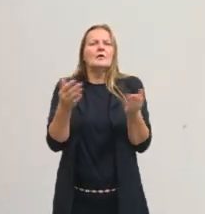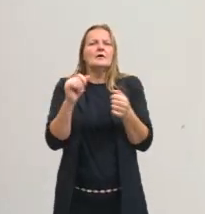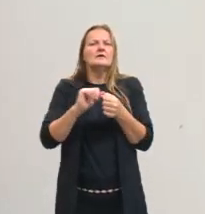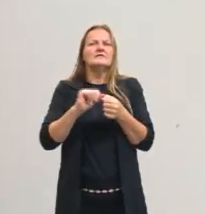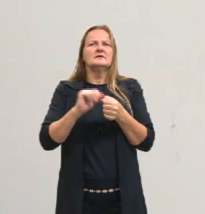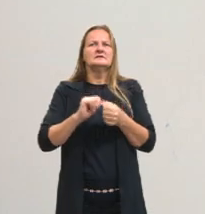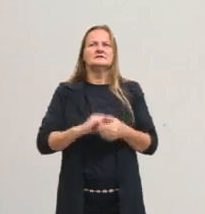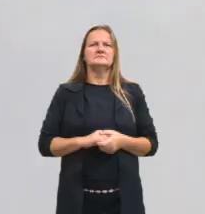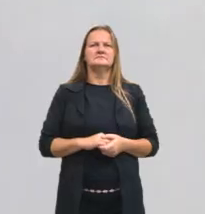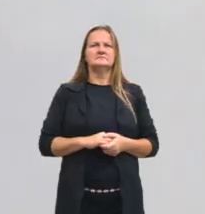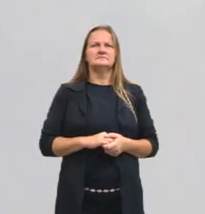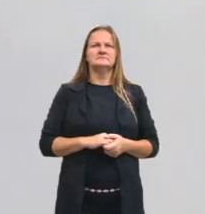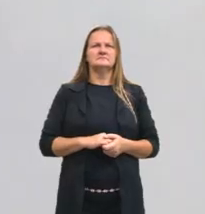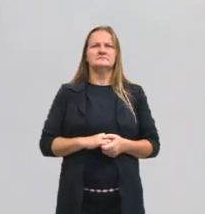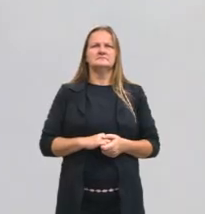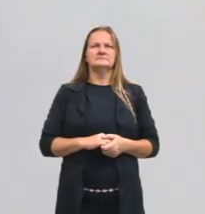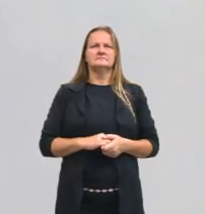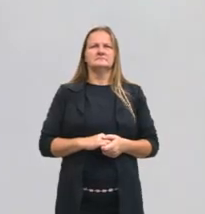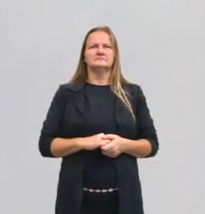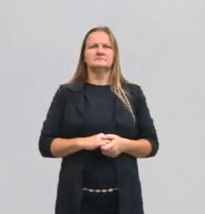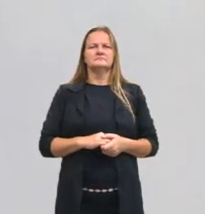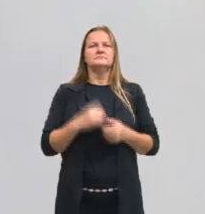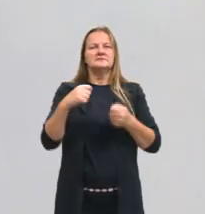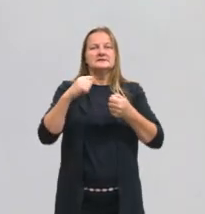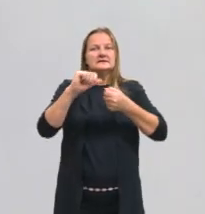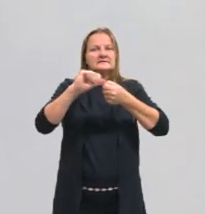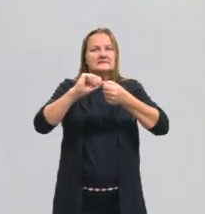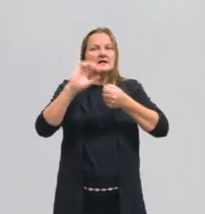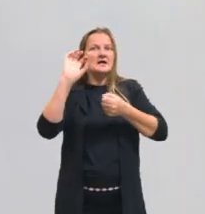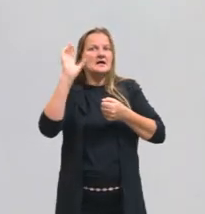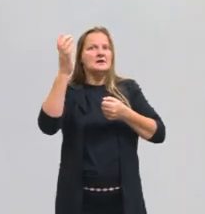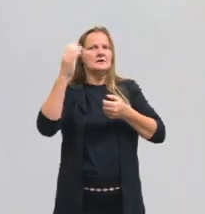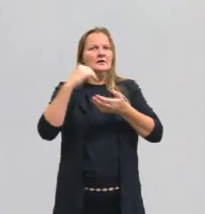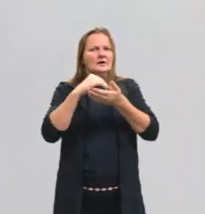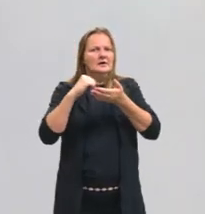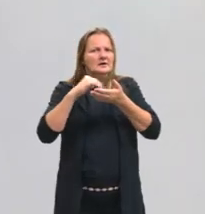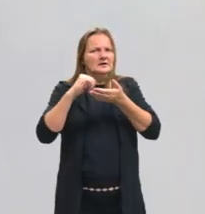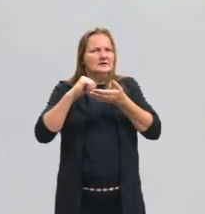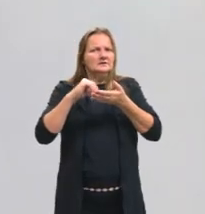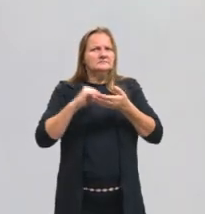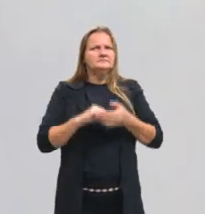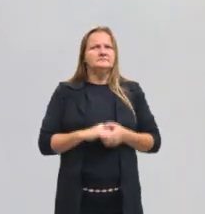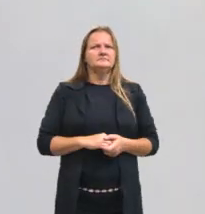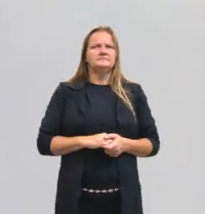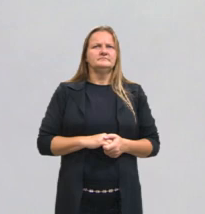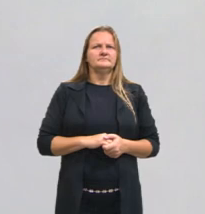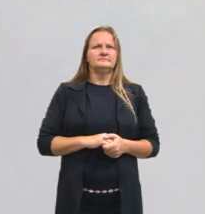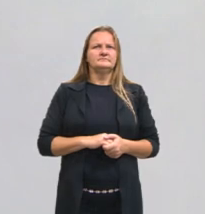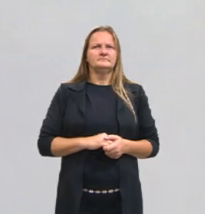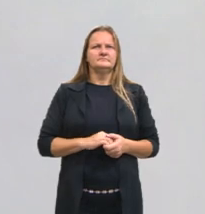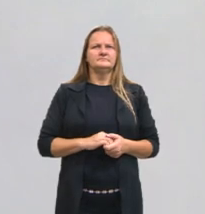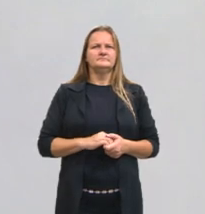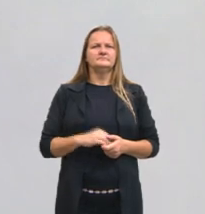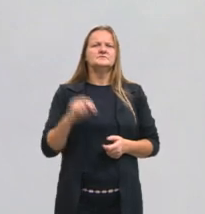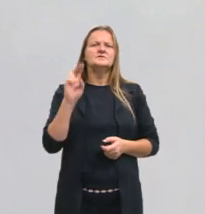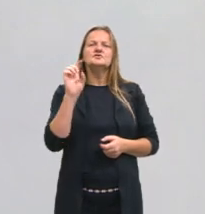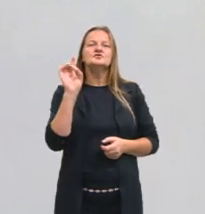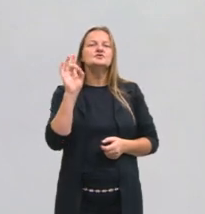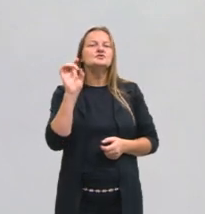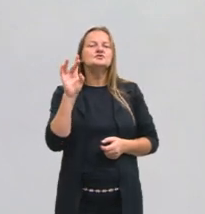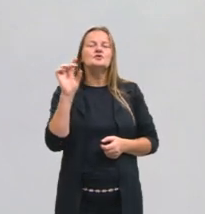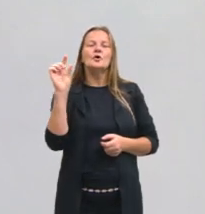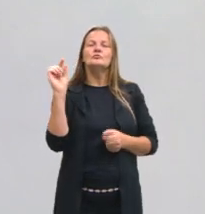Eu preciso tirar, no caso que eu estou buscando, quero tirar essa anotação, eu não quero usar ela, eu usei ela só como